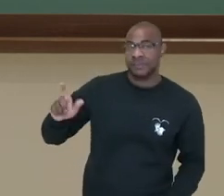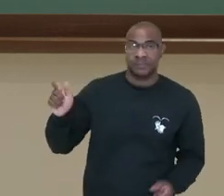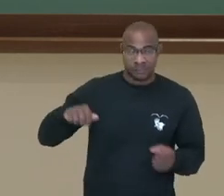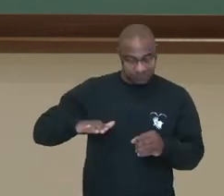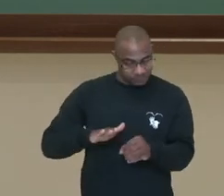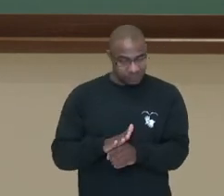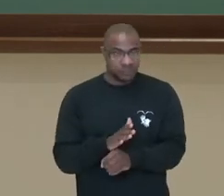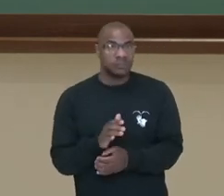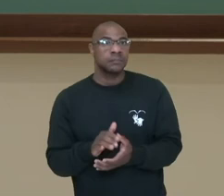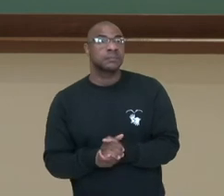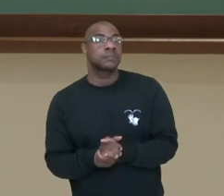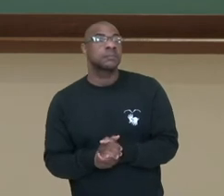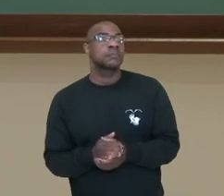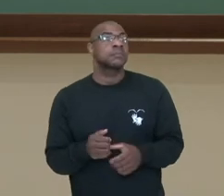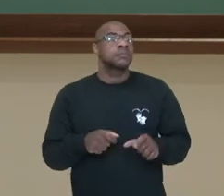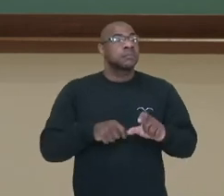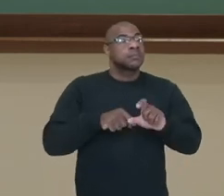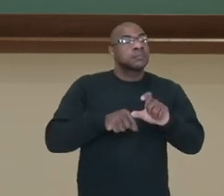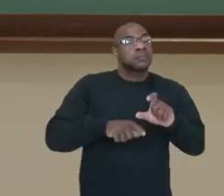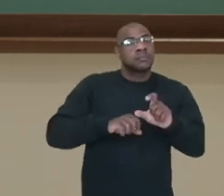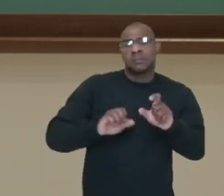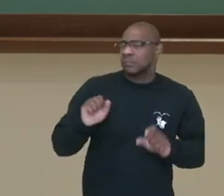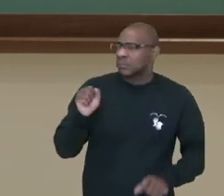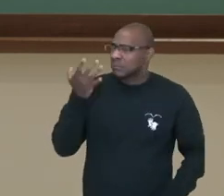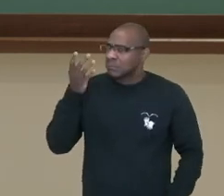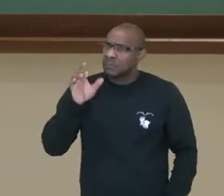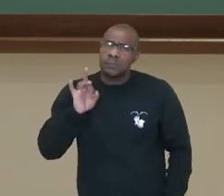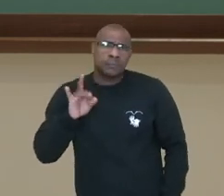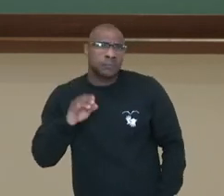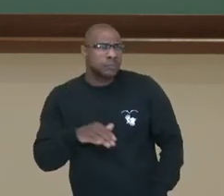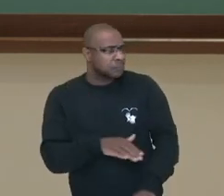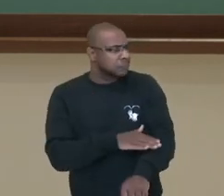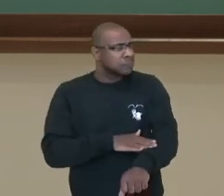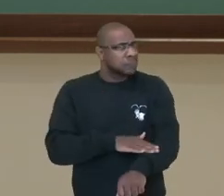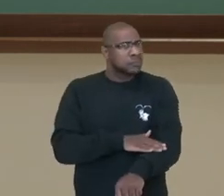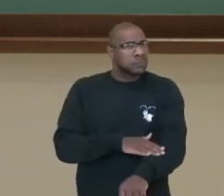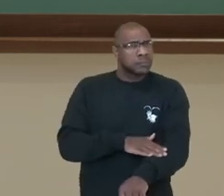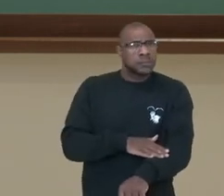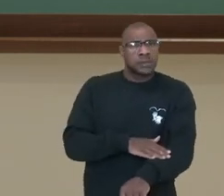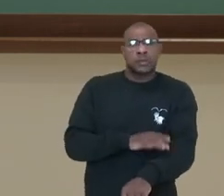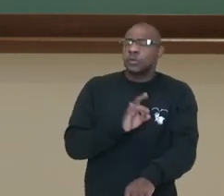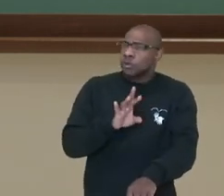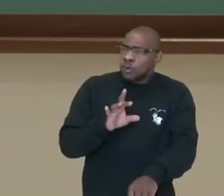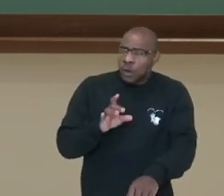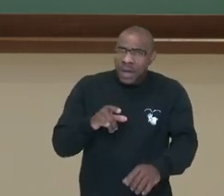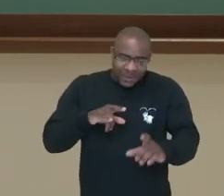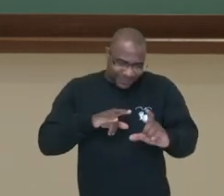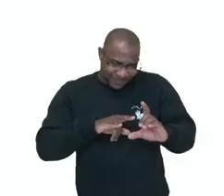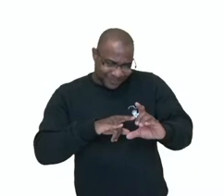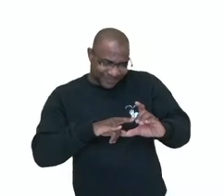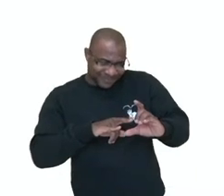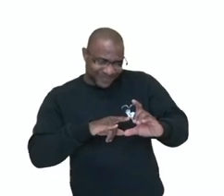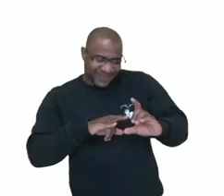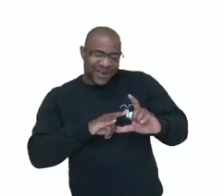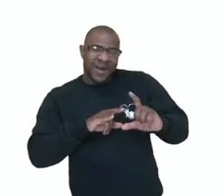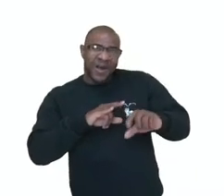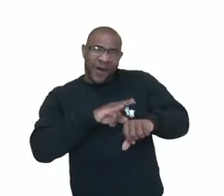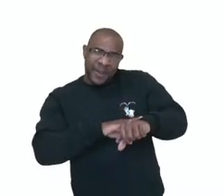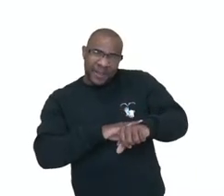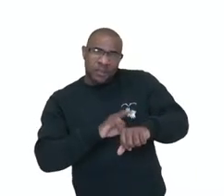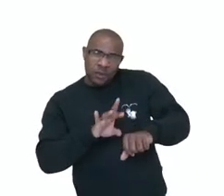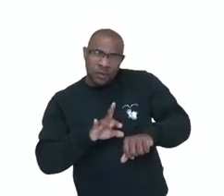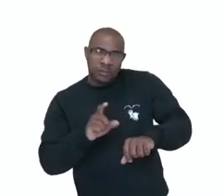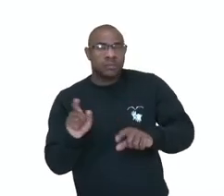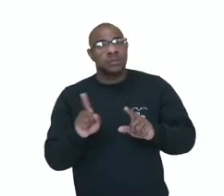E a excreção, ela não vai acontecer somente através da urina, tá? E pra gente manter esse equilíbrio de sais e de líquidos,